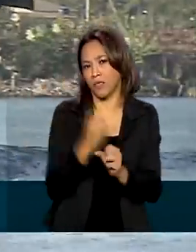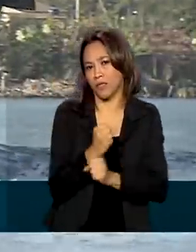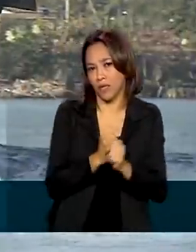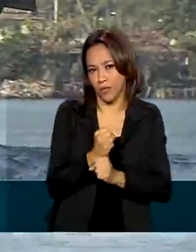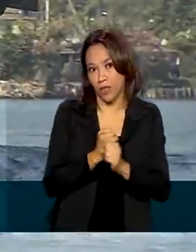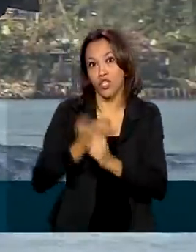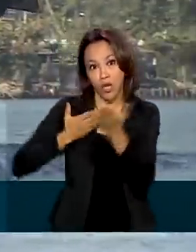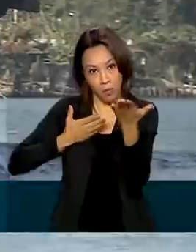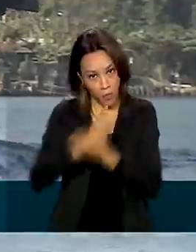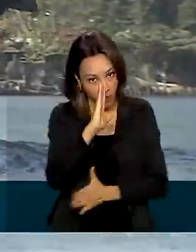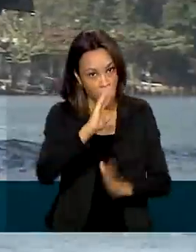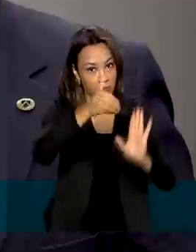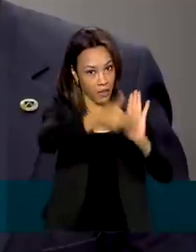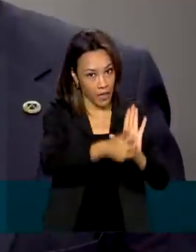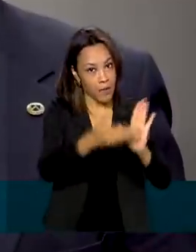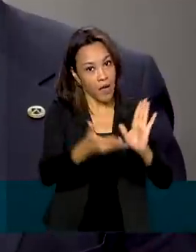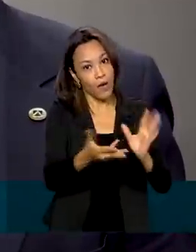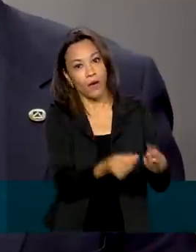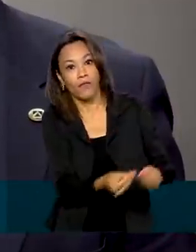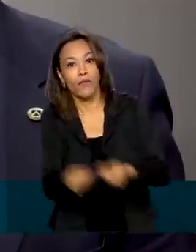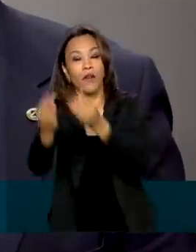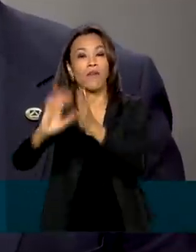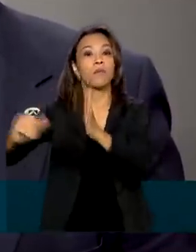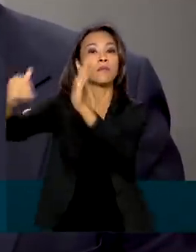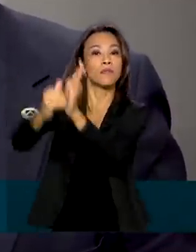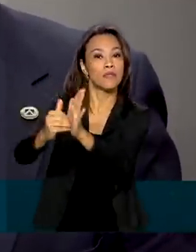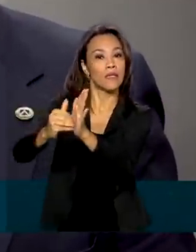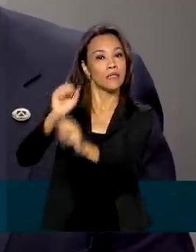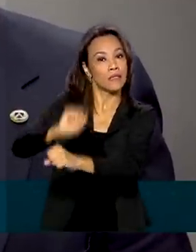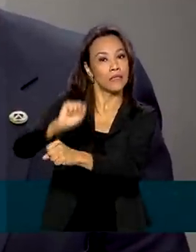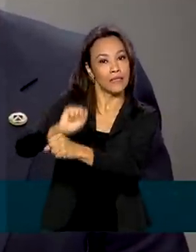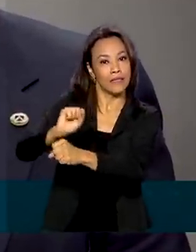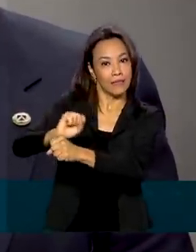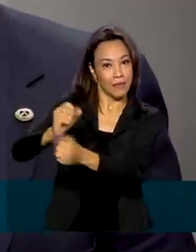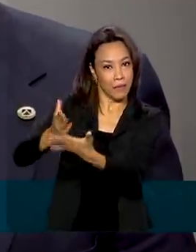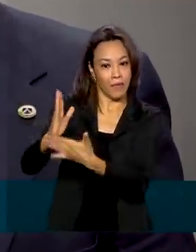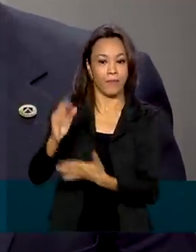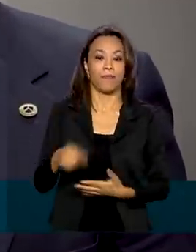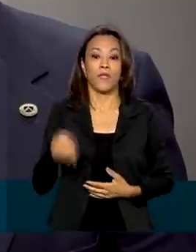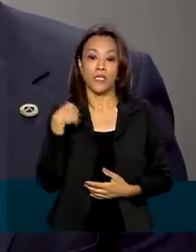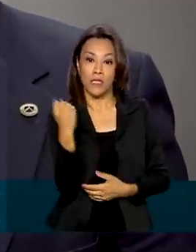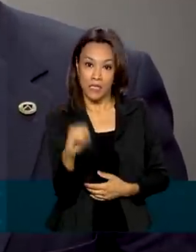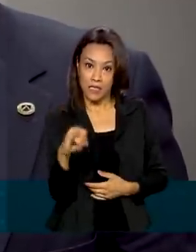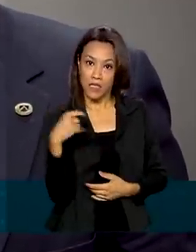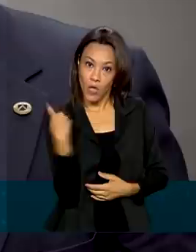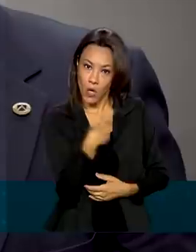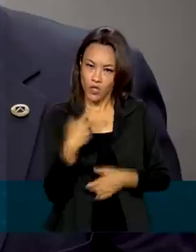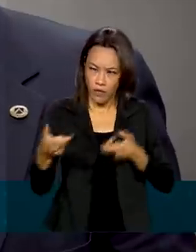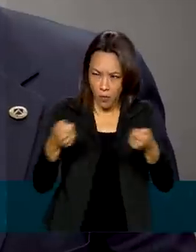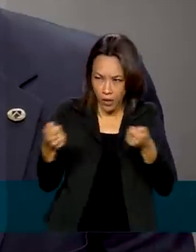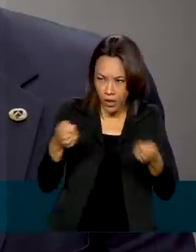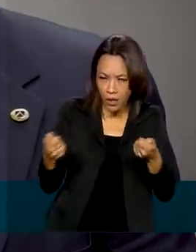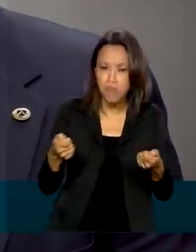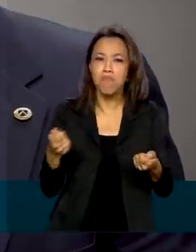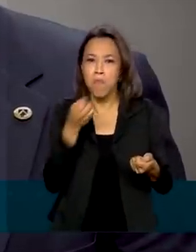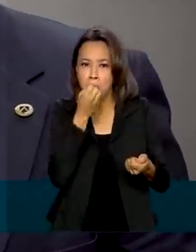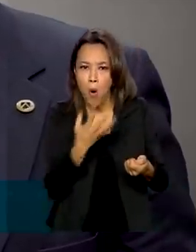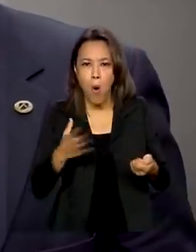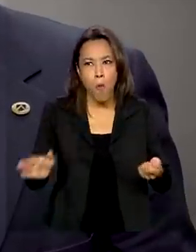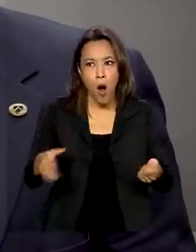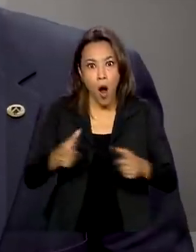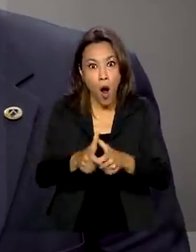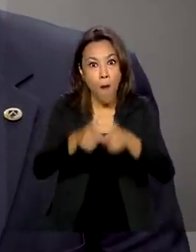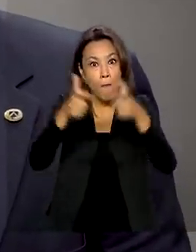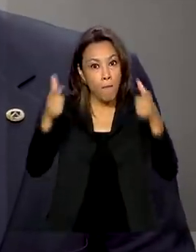projeto agora segue para o Senado. Se a gente tiver uma matriz de transportes mais equilibrada, no final das contas a gente aumenta a sinergia,